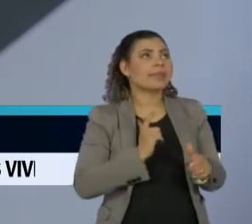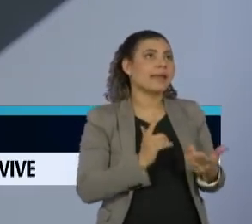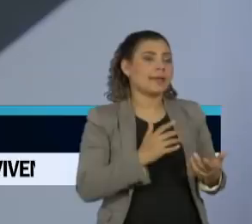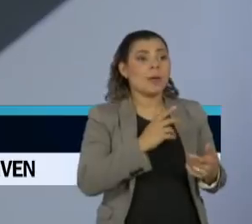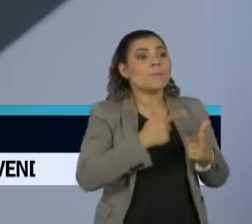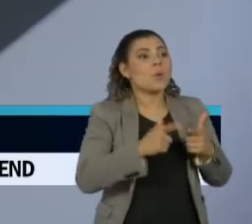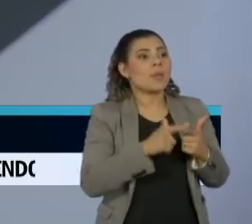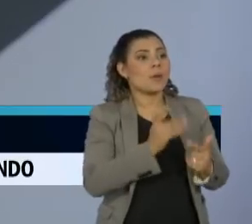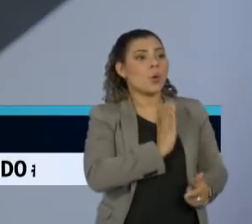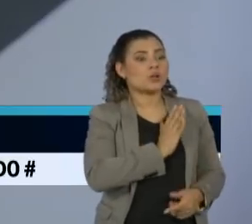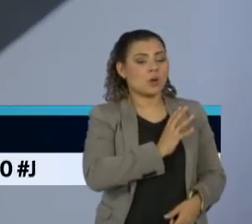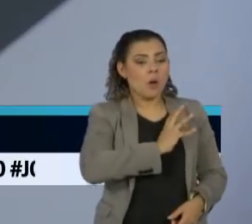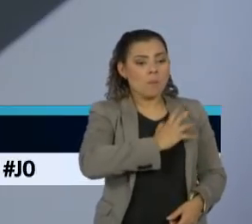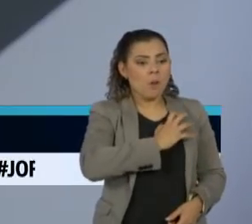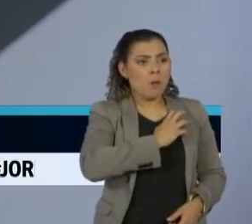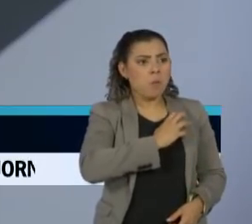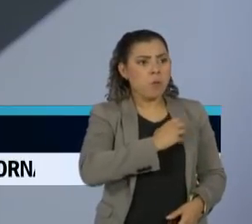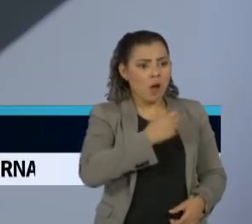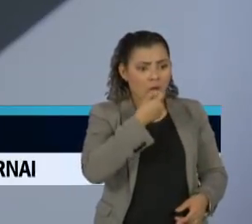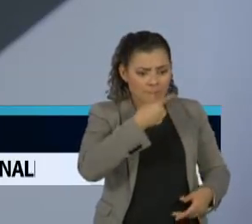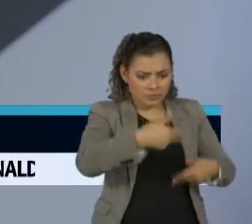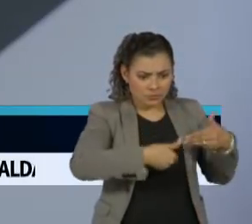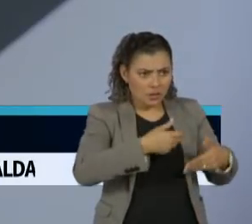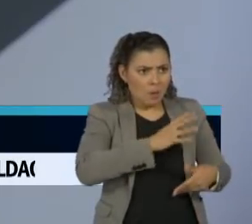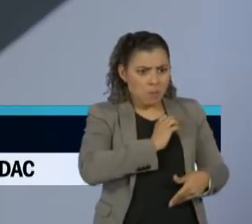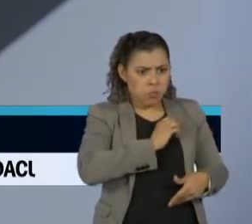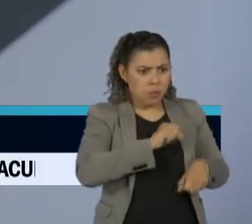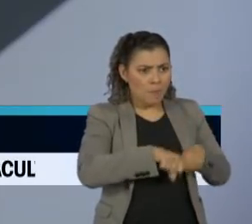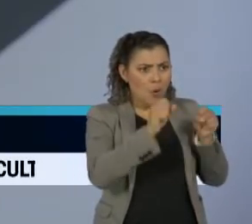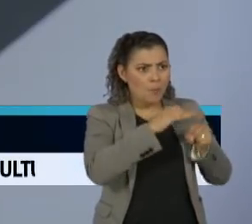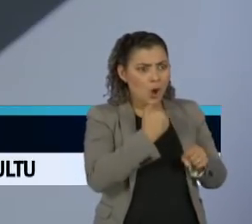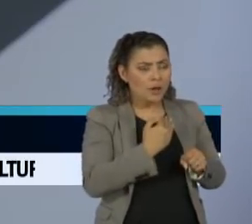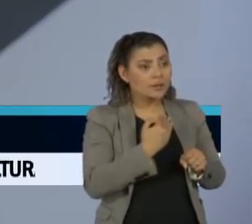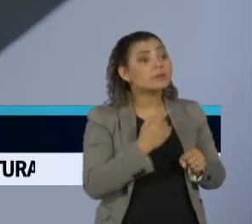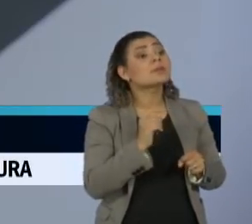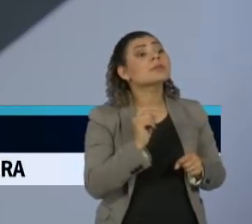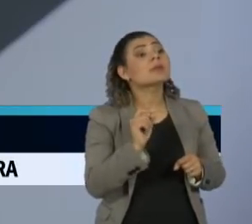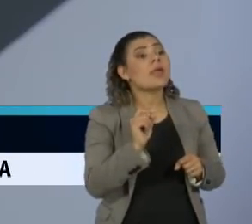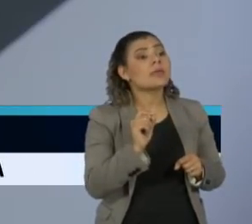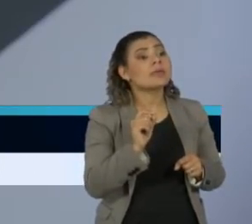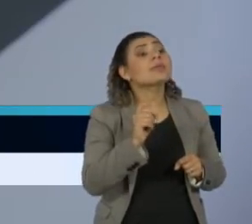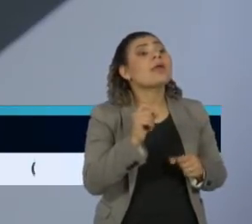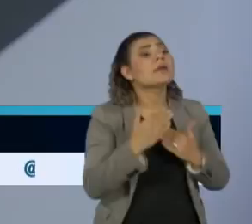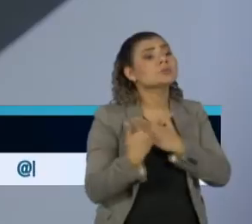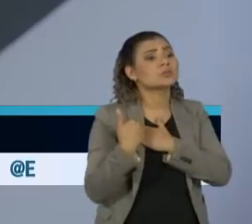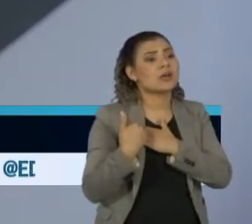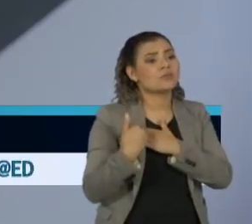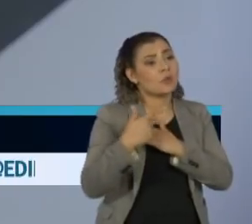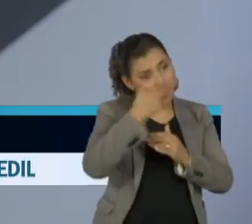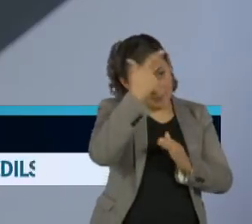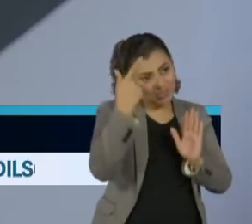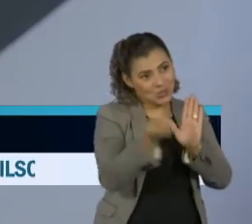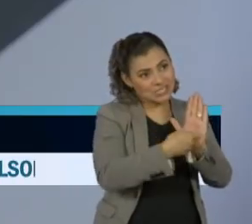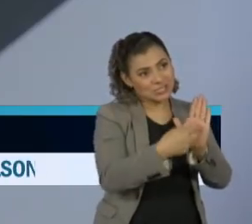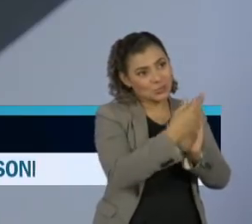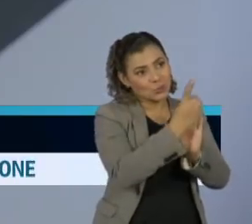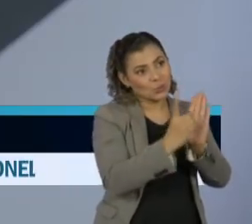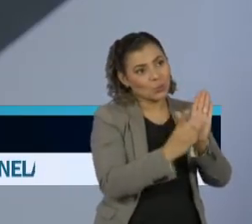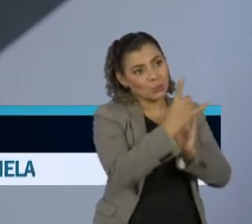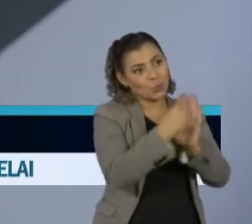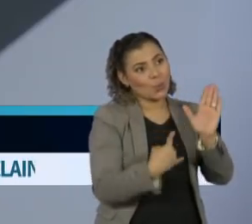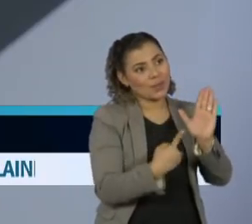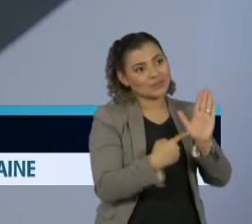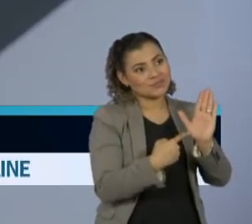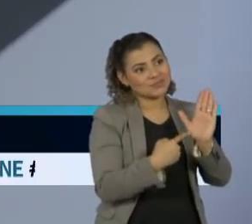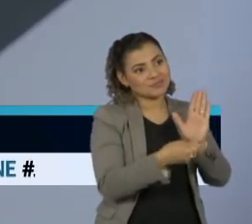arritmia, em casa e acontece alguma coisa, essa pessoa é virtualmente responsável por isso, né? Então, eu acho bem